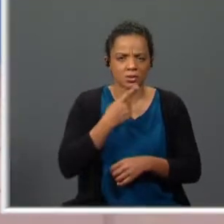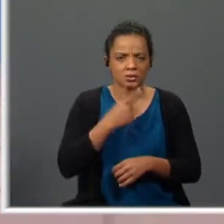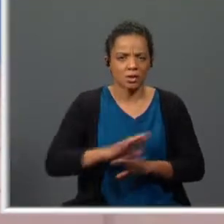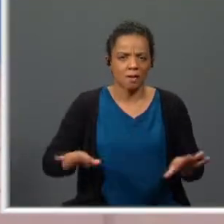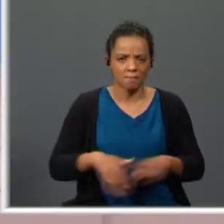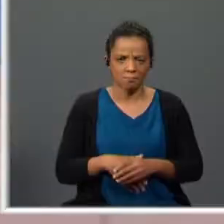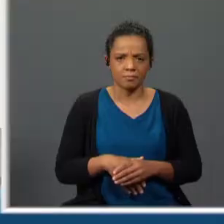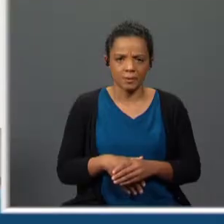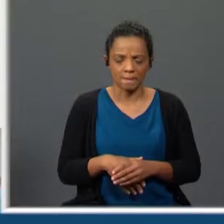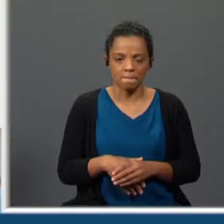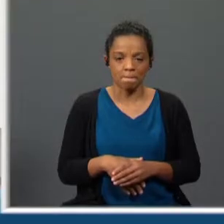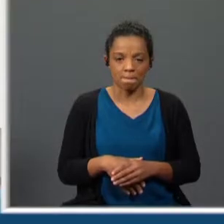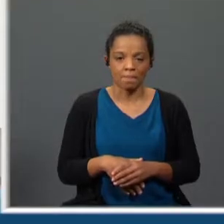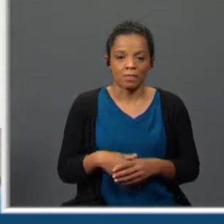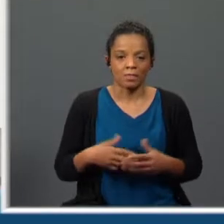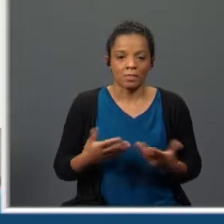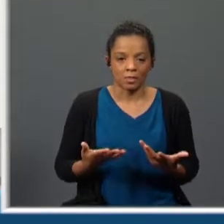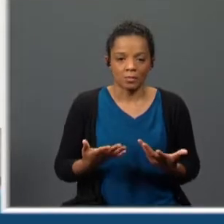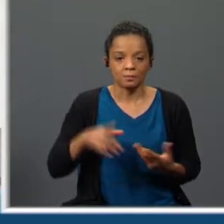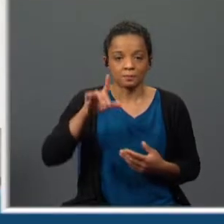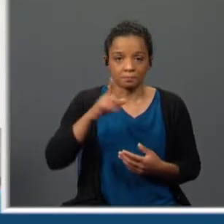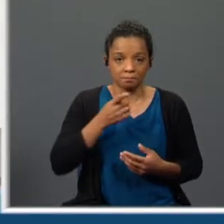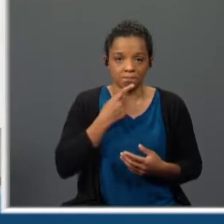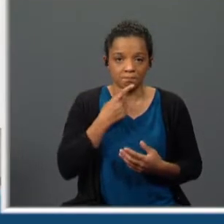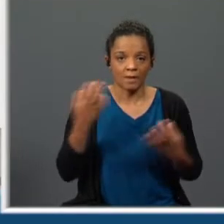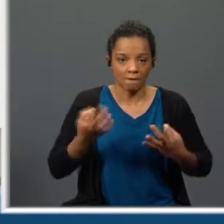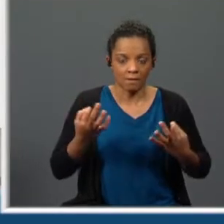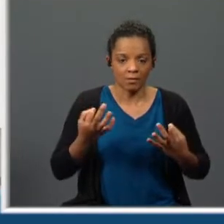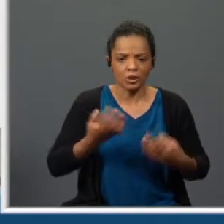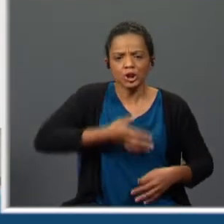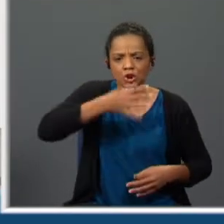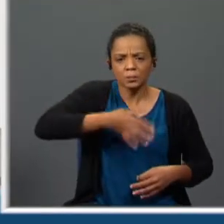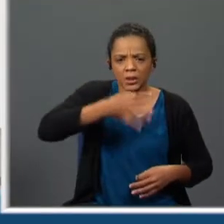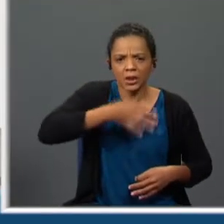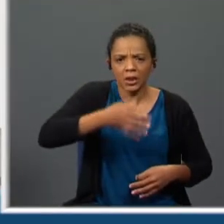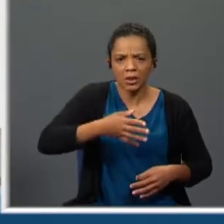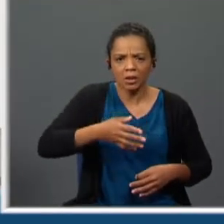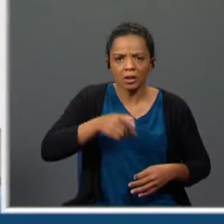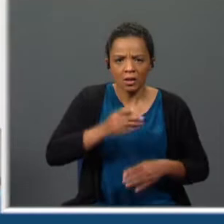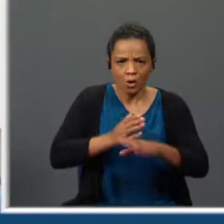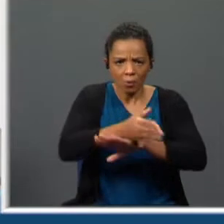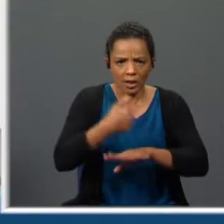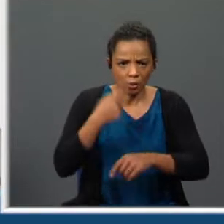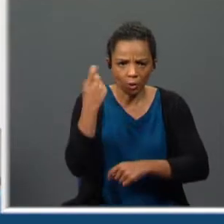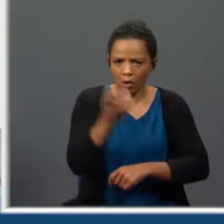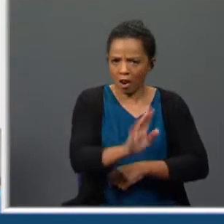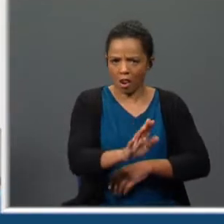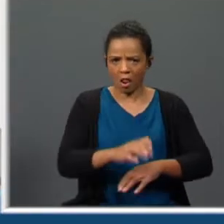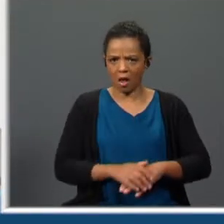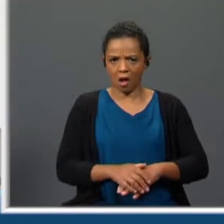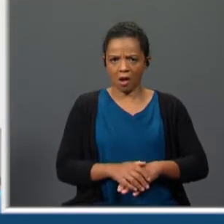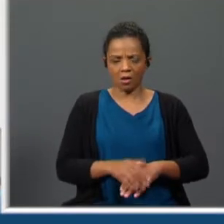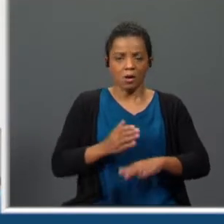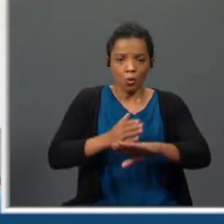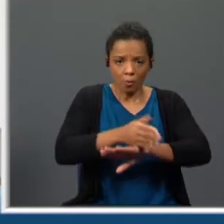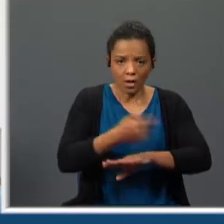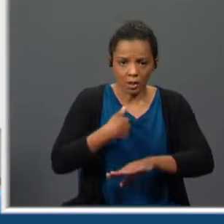pois é. E percebeu de tal forma que explica, não é essa a barca que eu procuro, não é essa